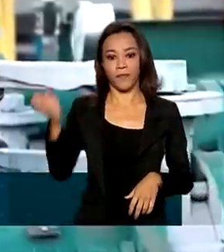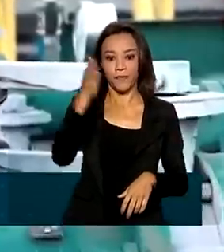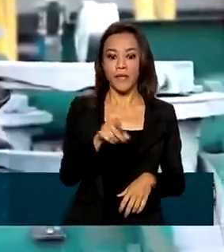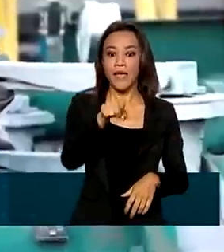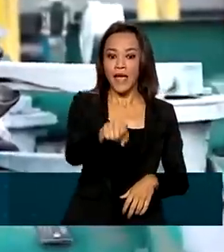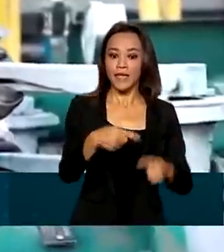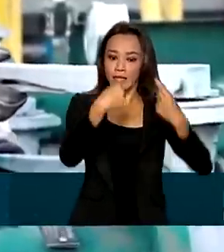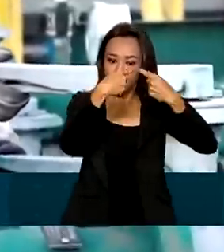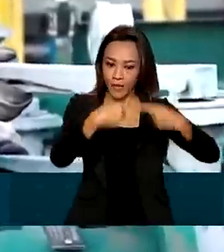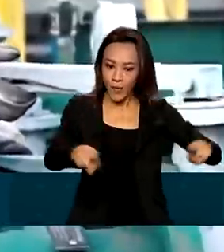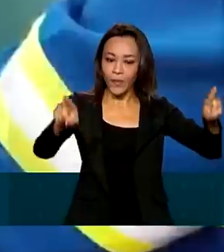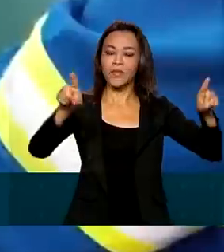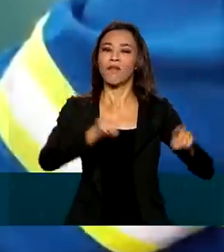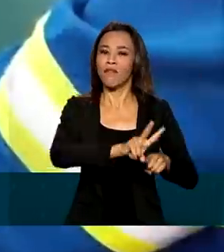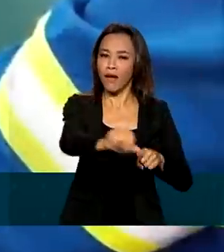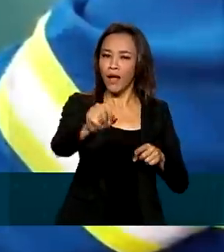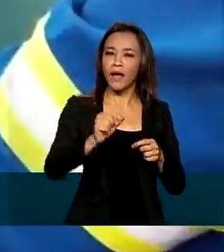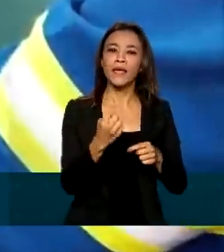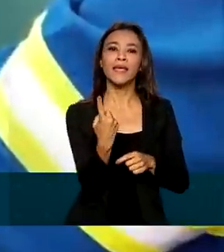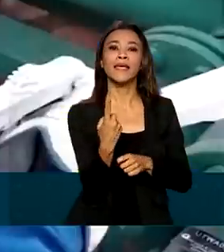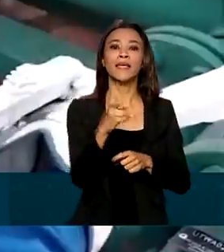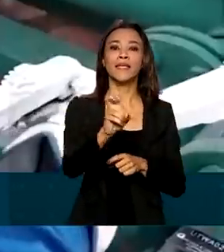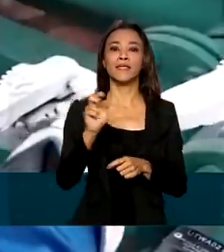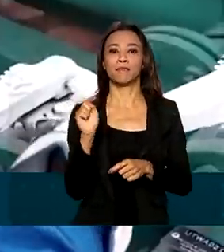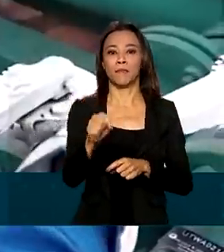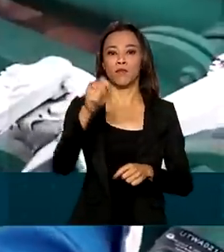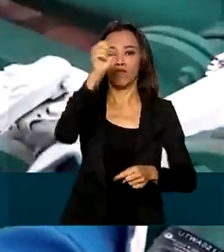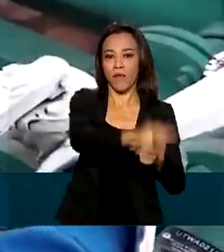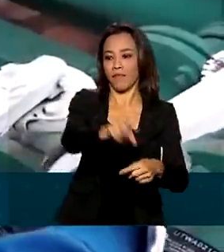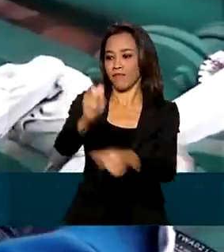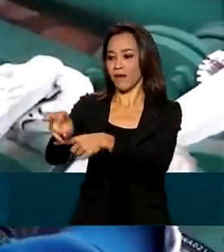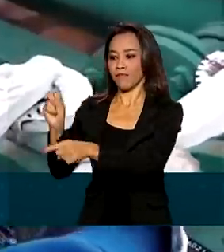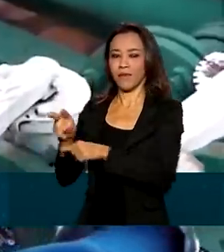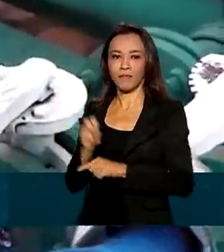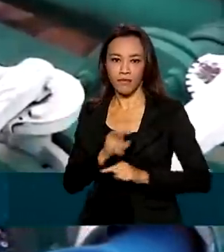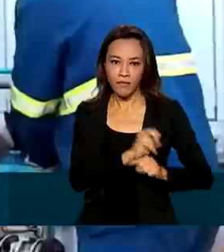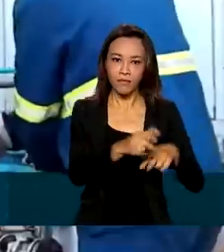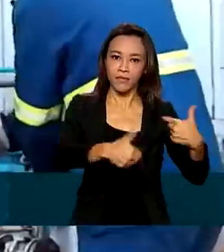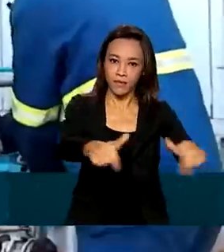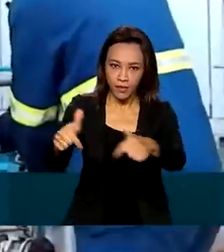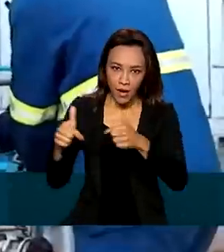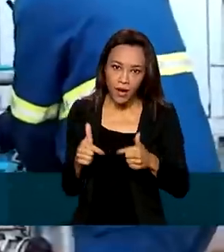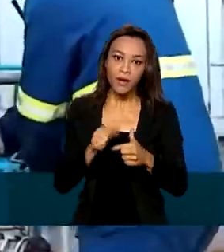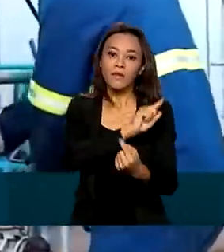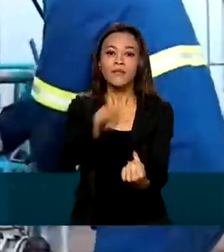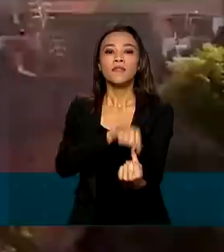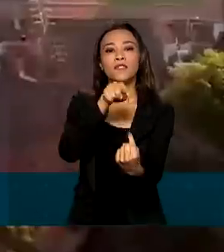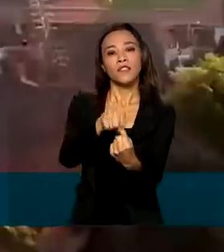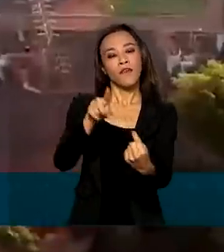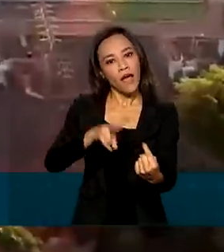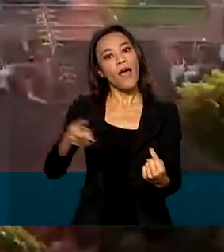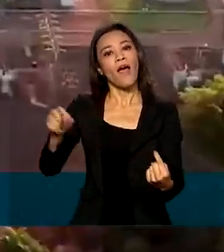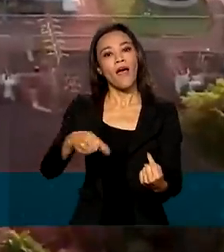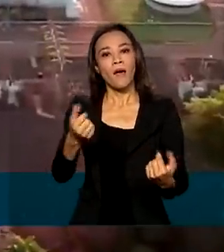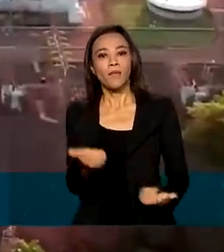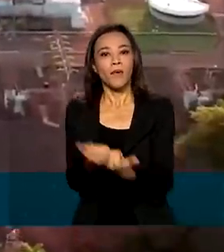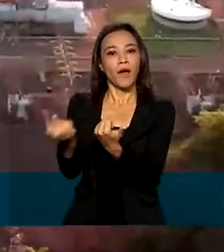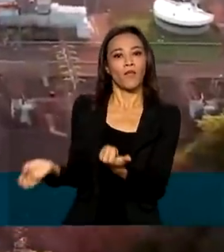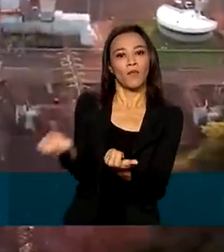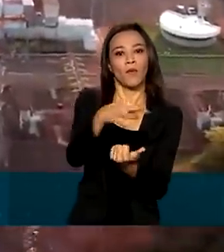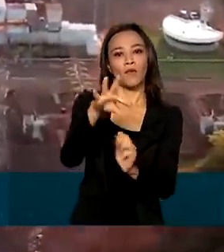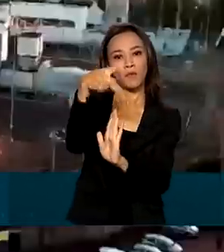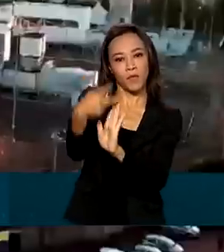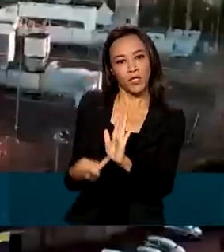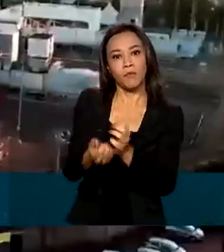deve gerar cerca de 15 mil empregos na região e a meta é investir em novos projetos para